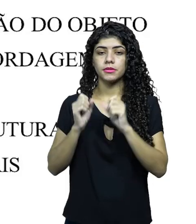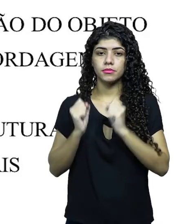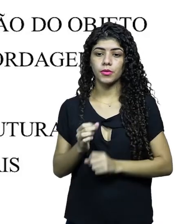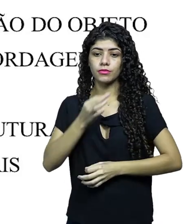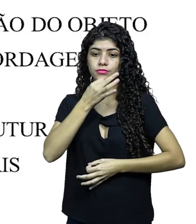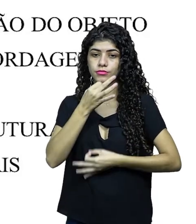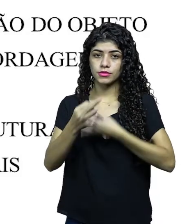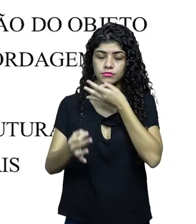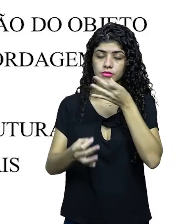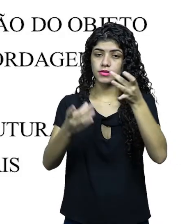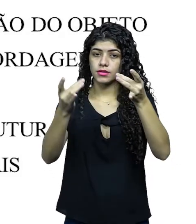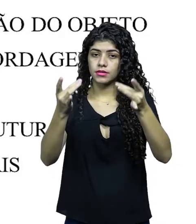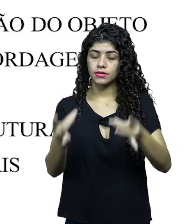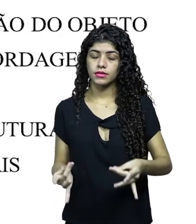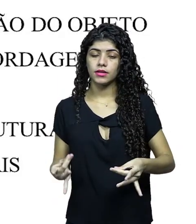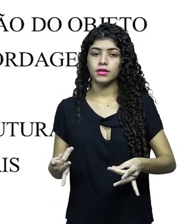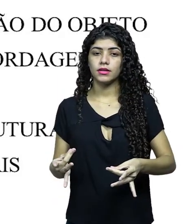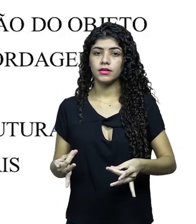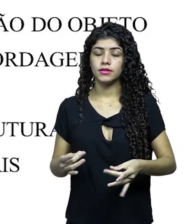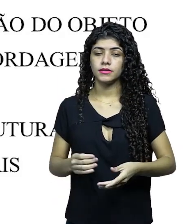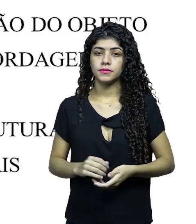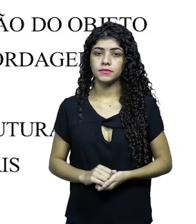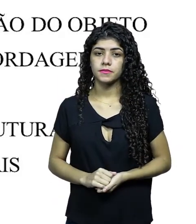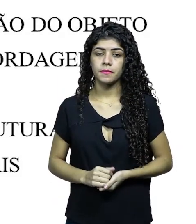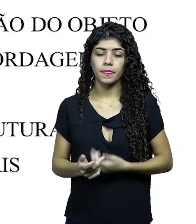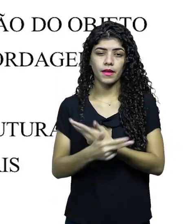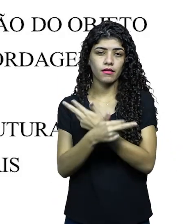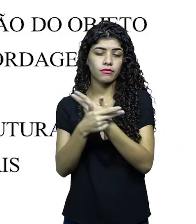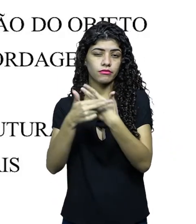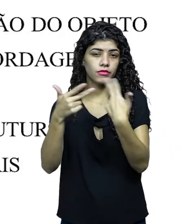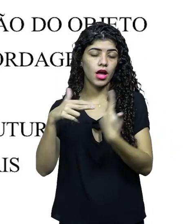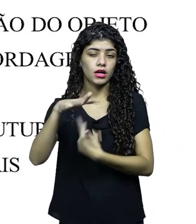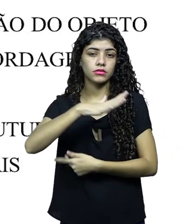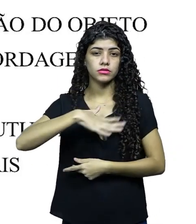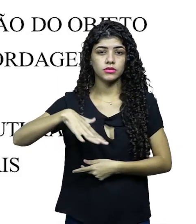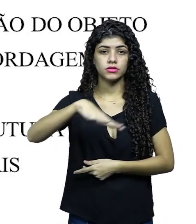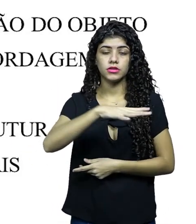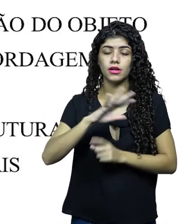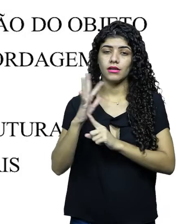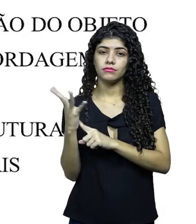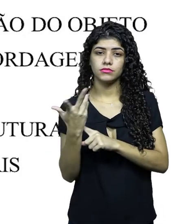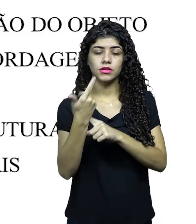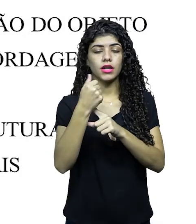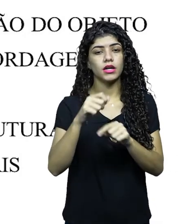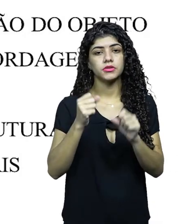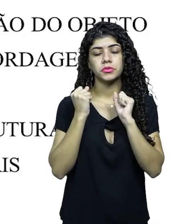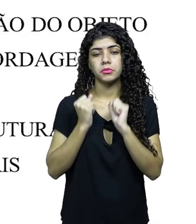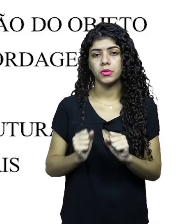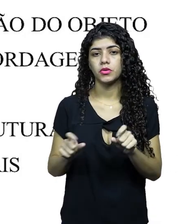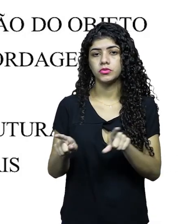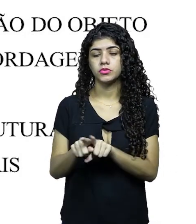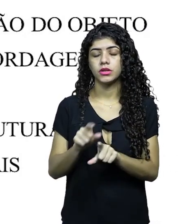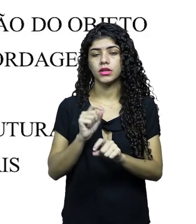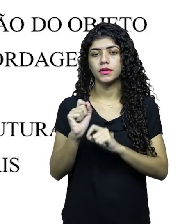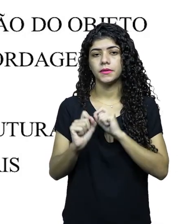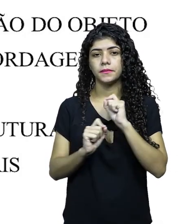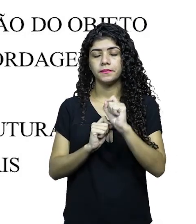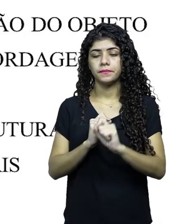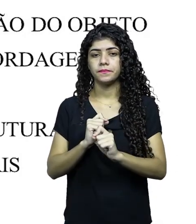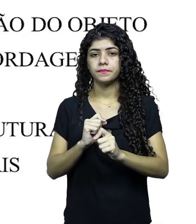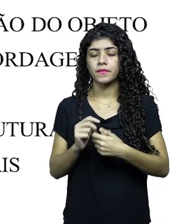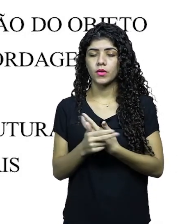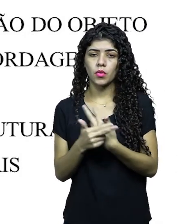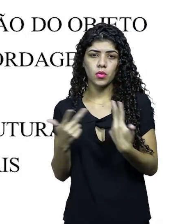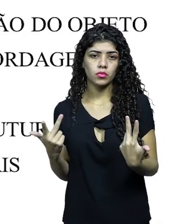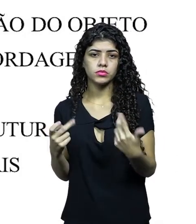filmes. Você pode citar também obras em vários sentidos. Você pode citar obras de arte, você